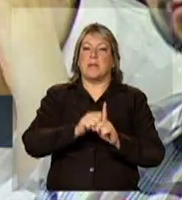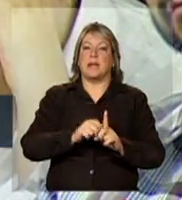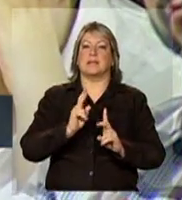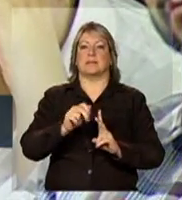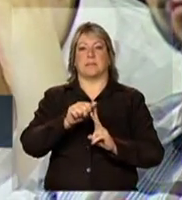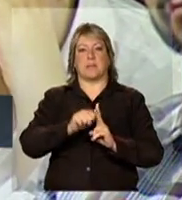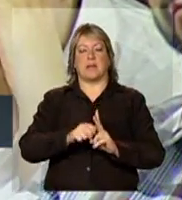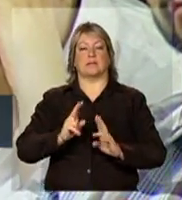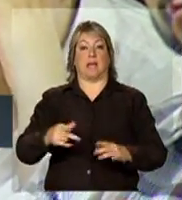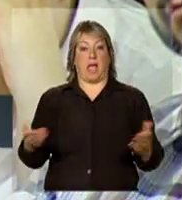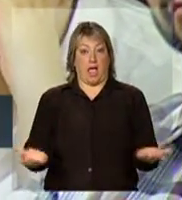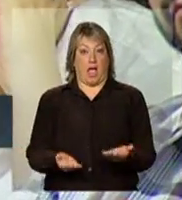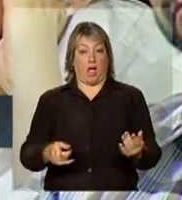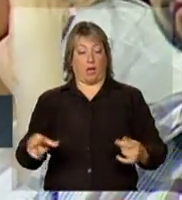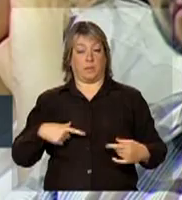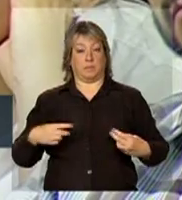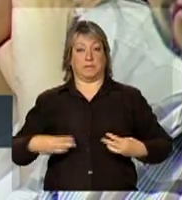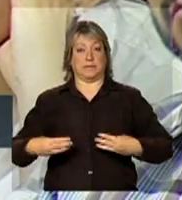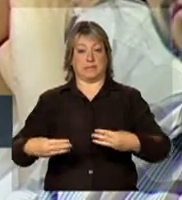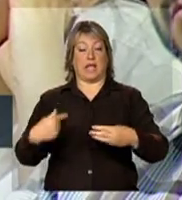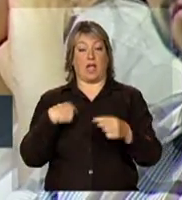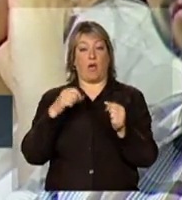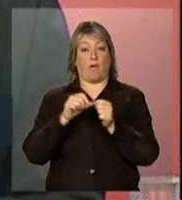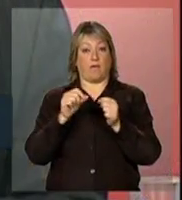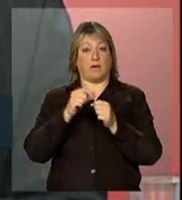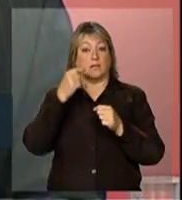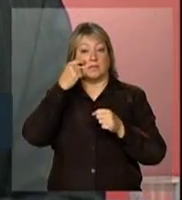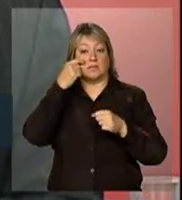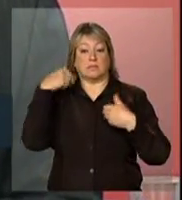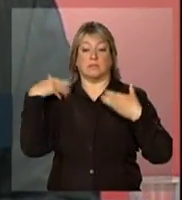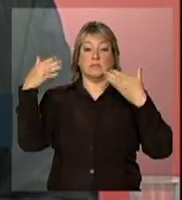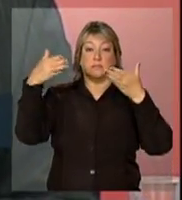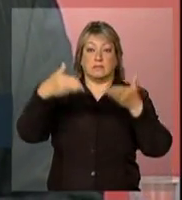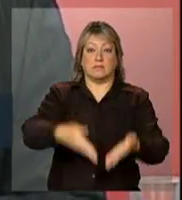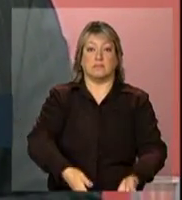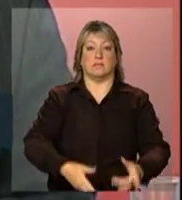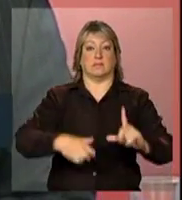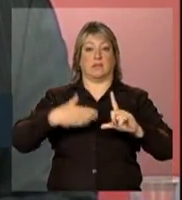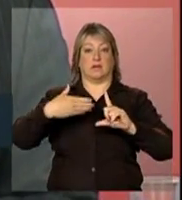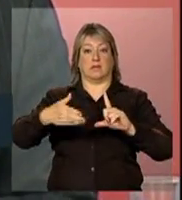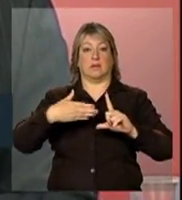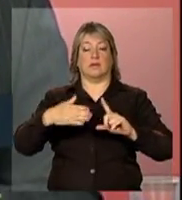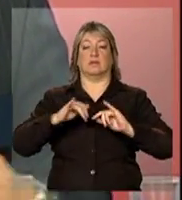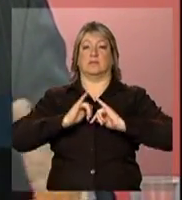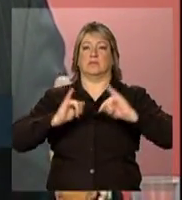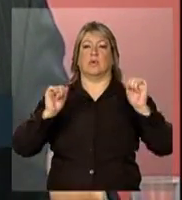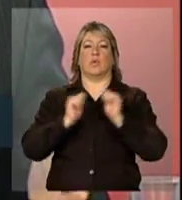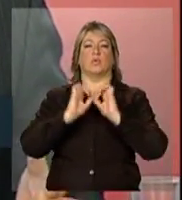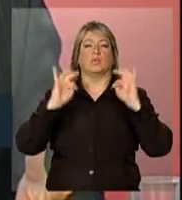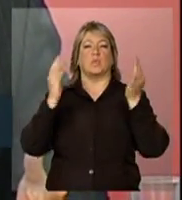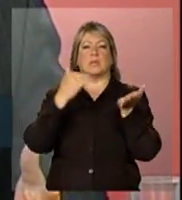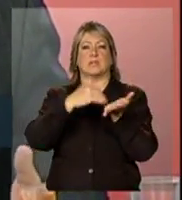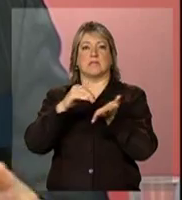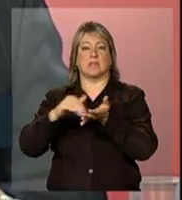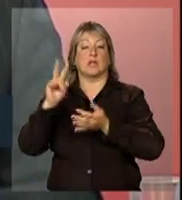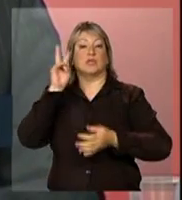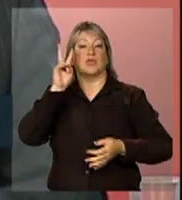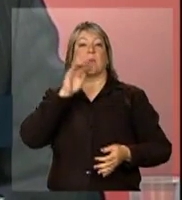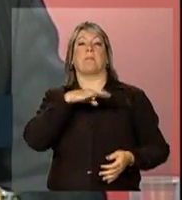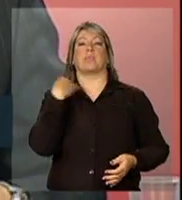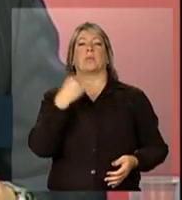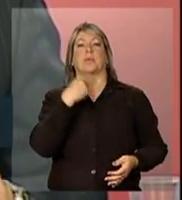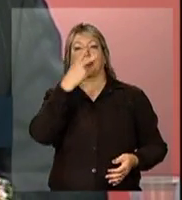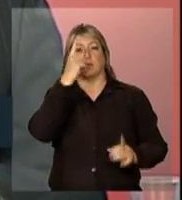agora que o Ministério, eu faço pessoalmente uma videoconferência com todos os secretários estaduais de saúde do país para discutir mortalidade materna.